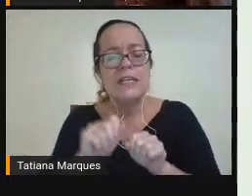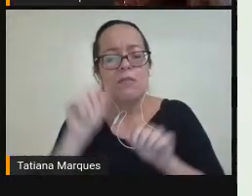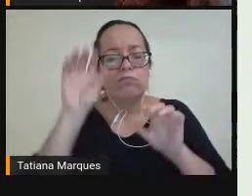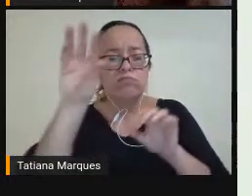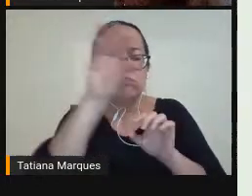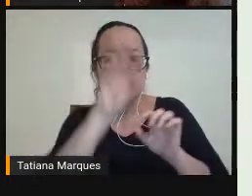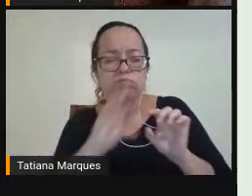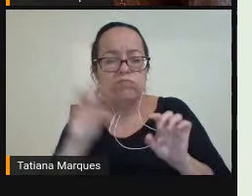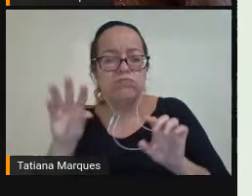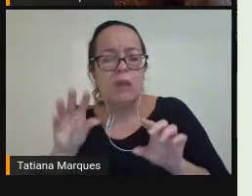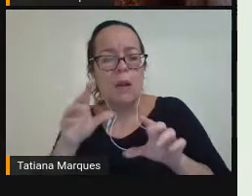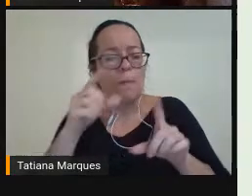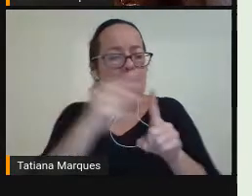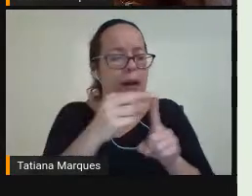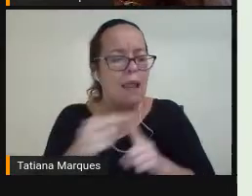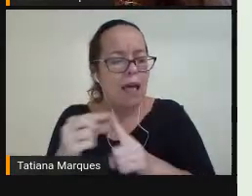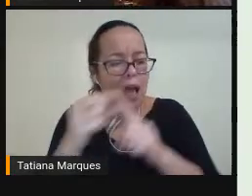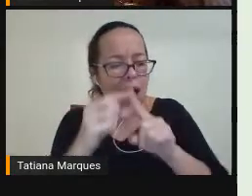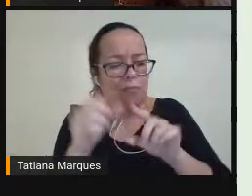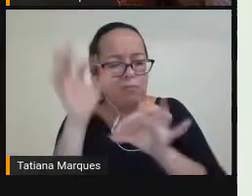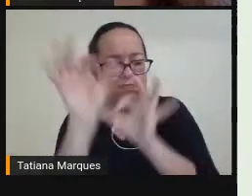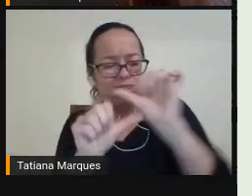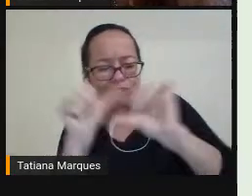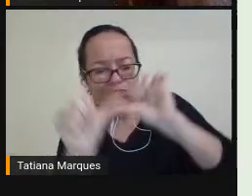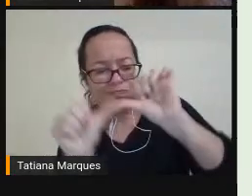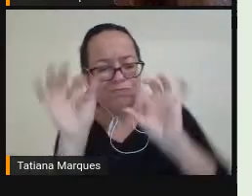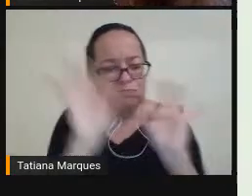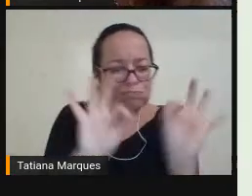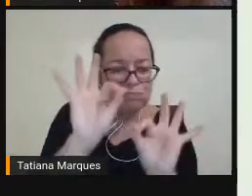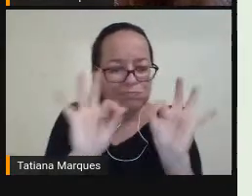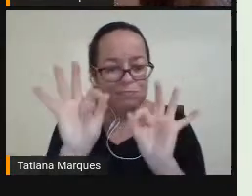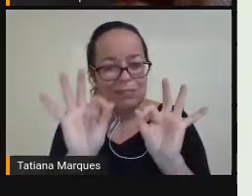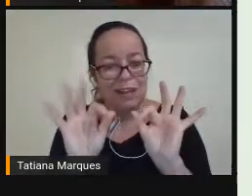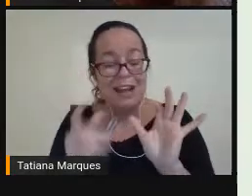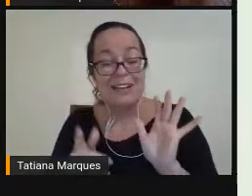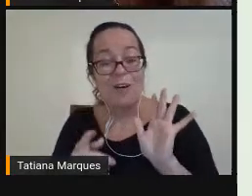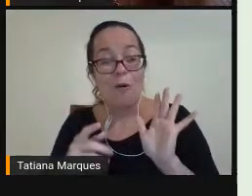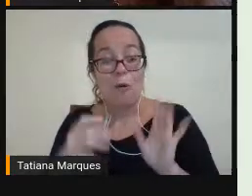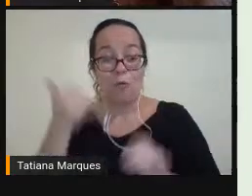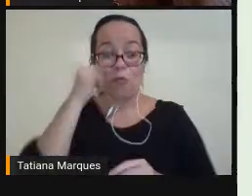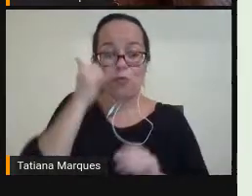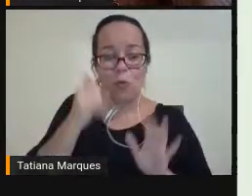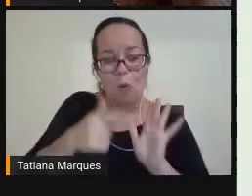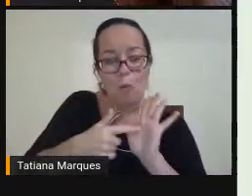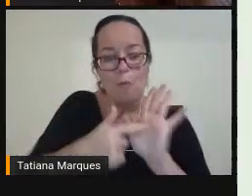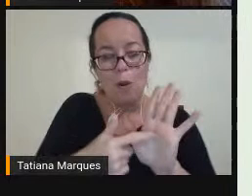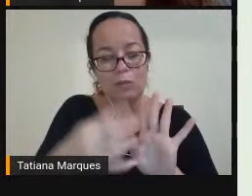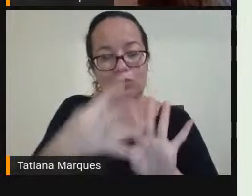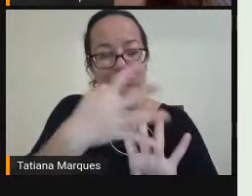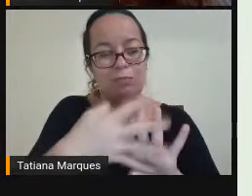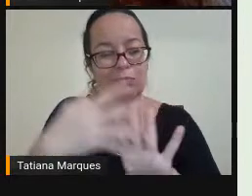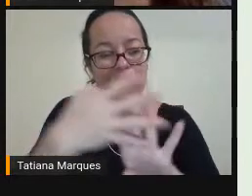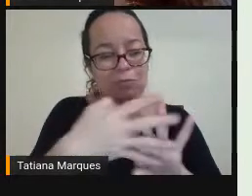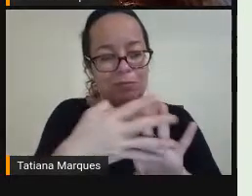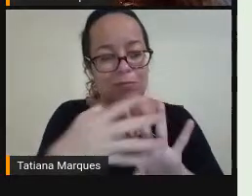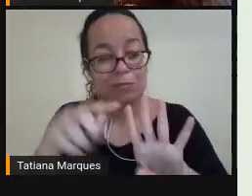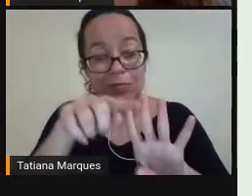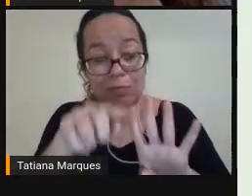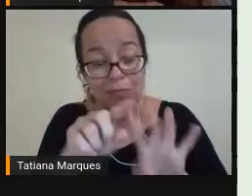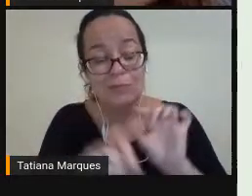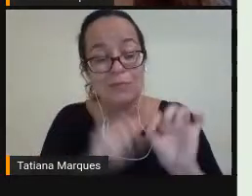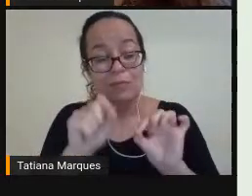Diversas Ações Então Aponta A câmera Do celular Para esse QR Code Aqui Ou